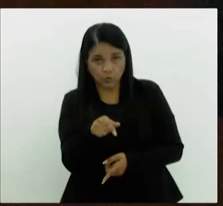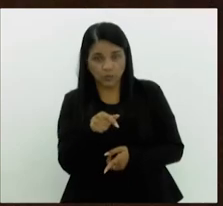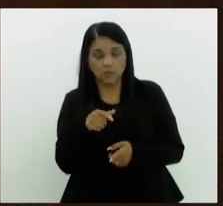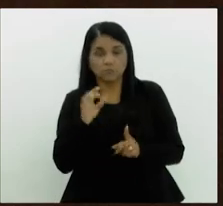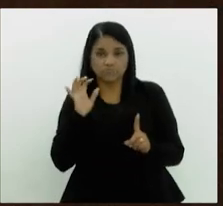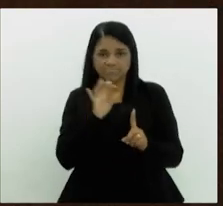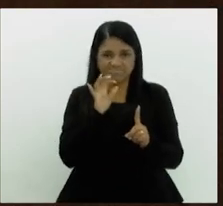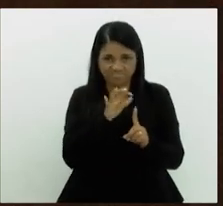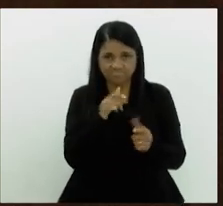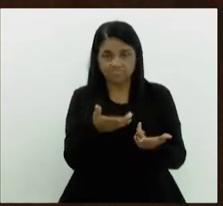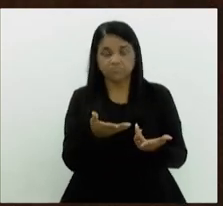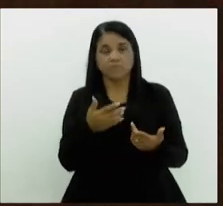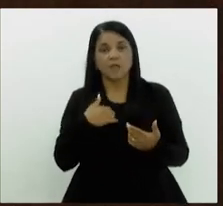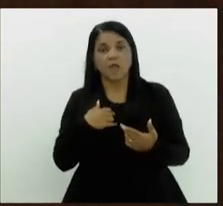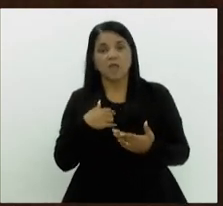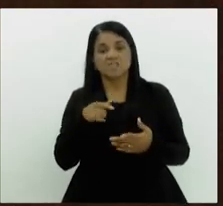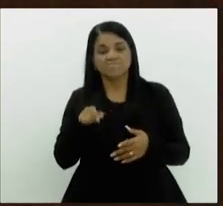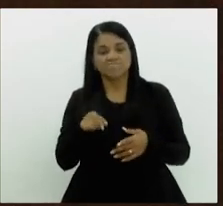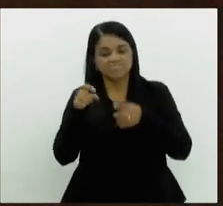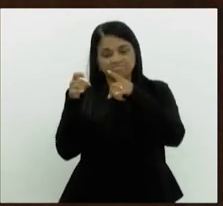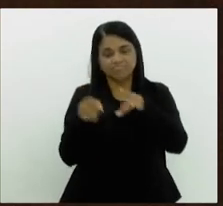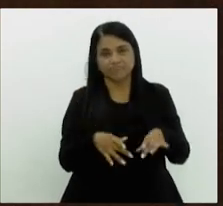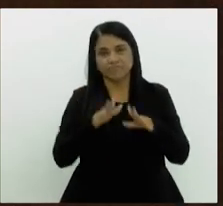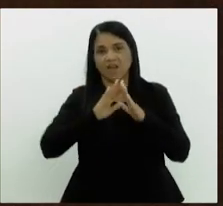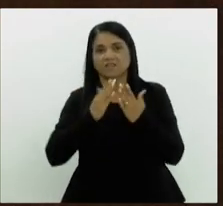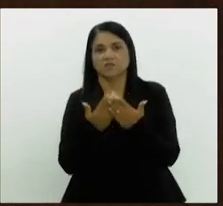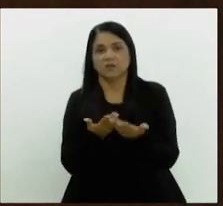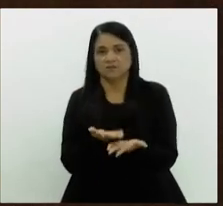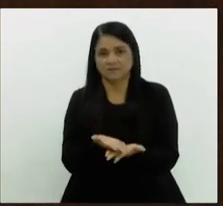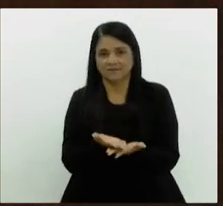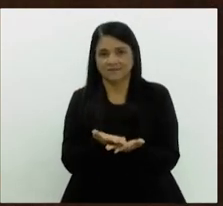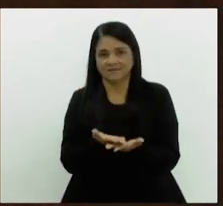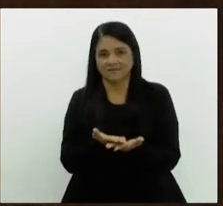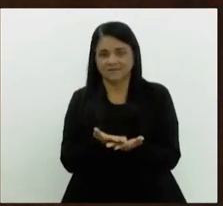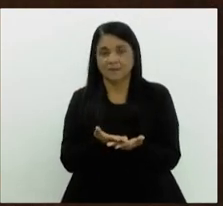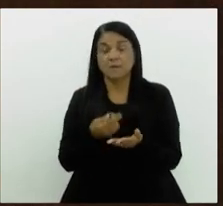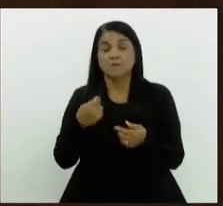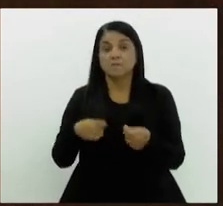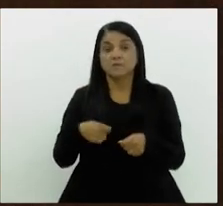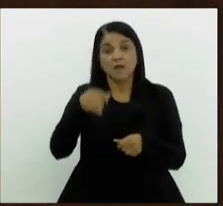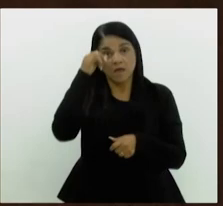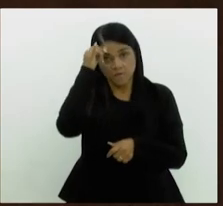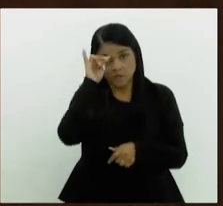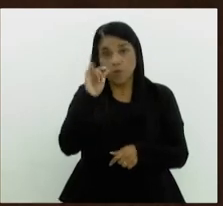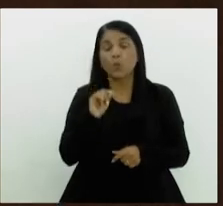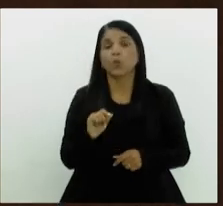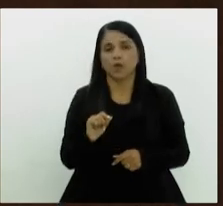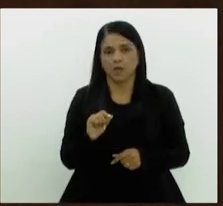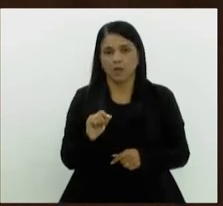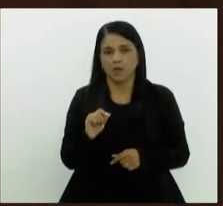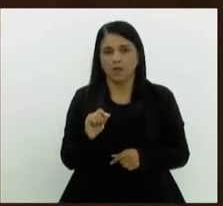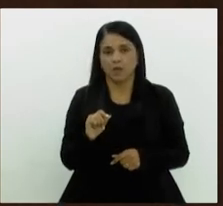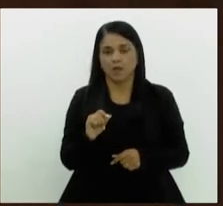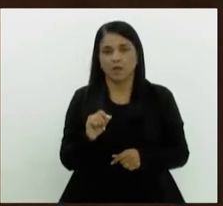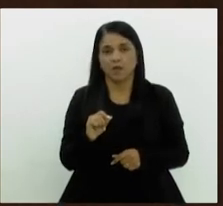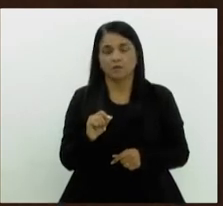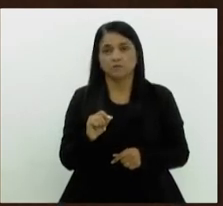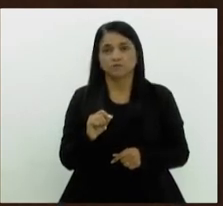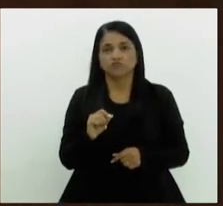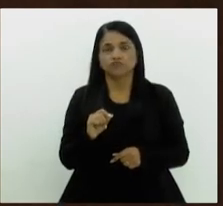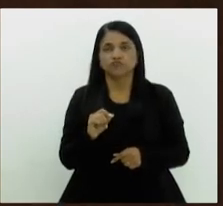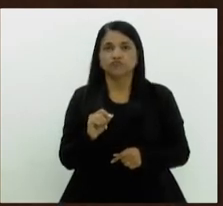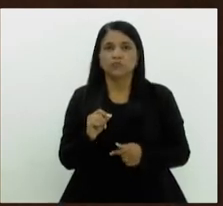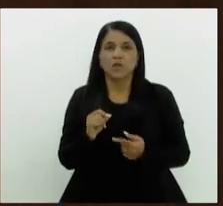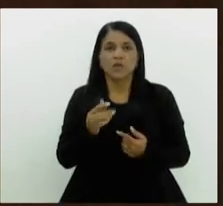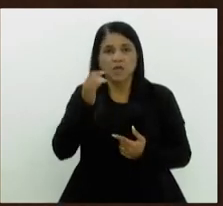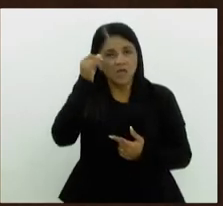a escola. Então, também é uma outra forma de prevenção, é você combater tudo que é tipo